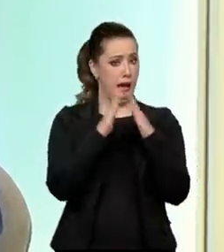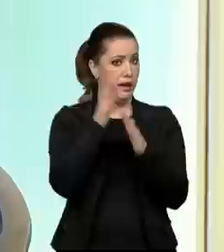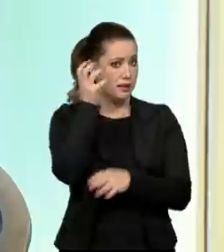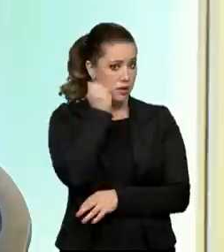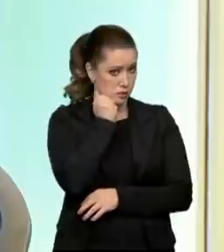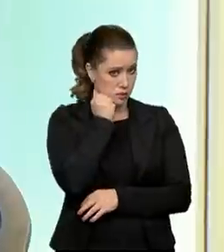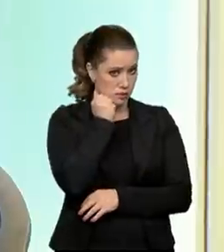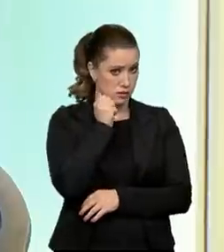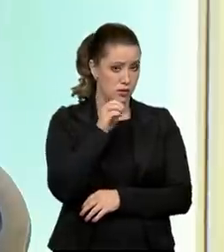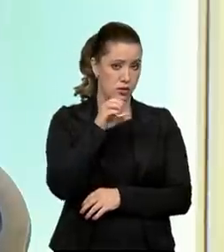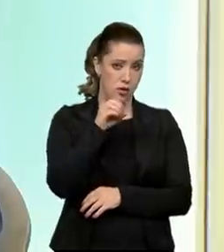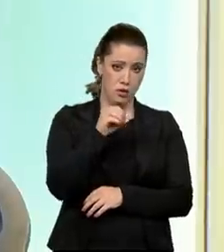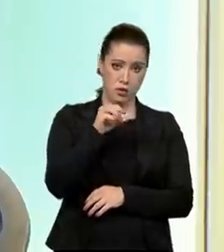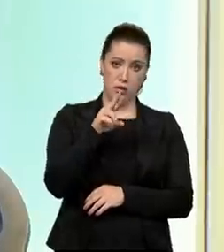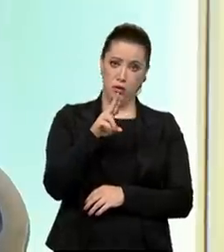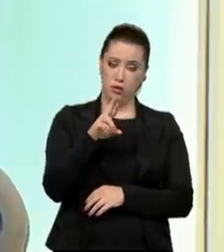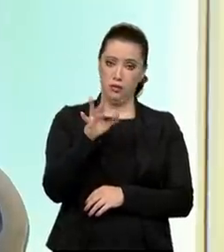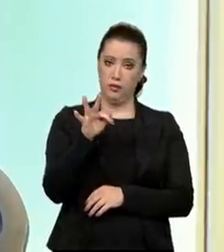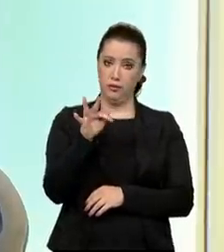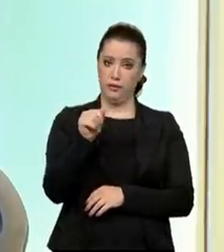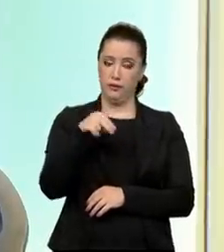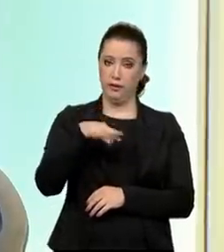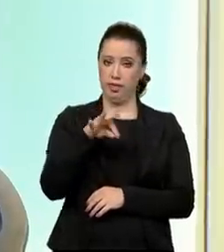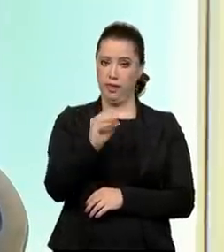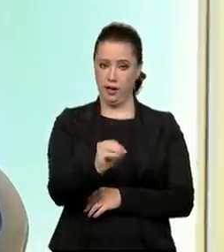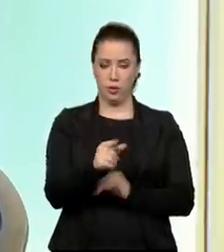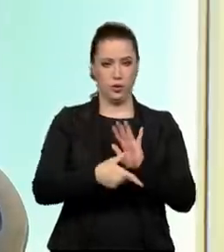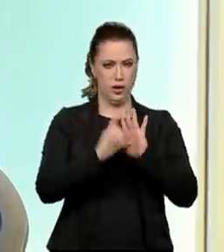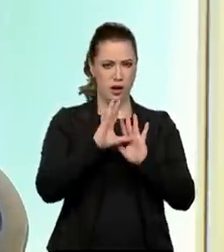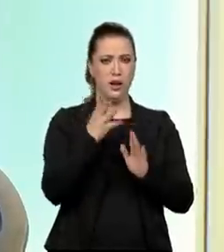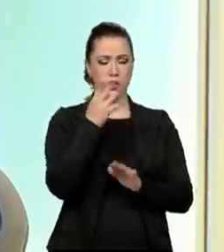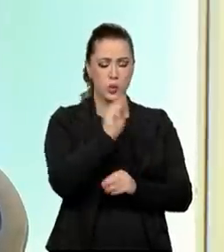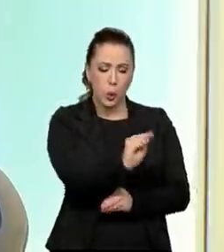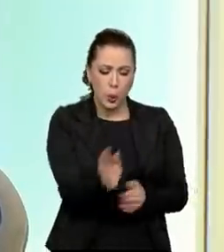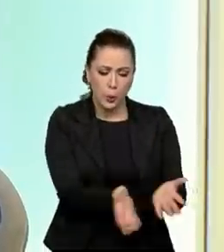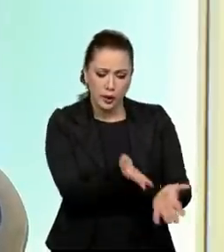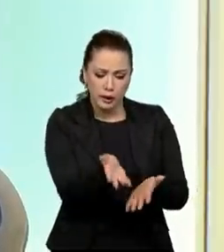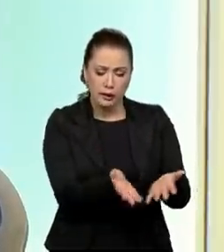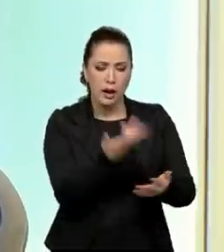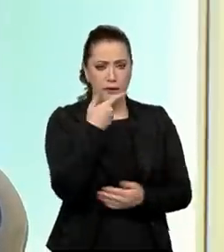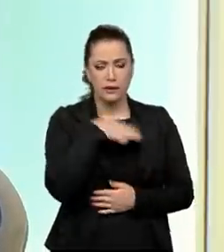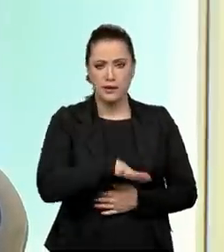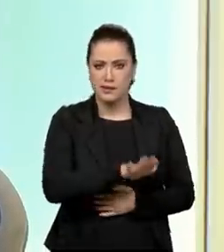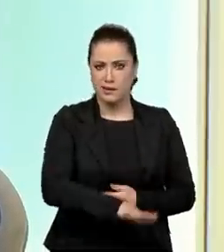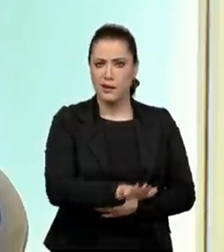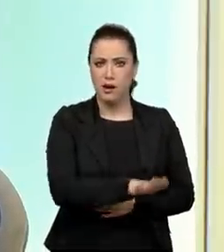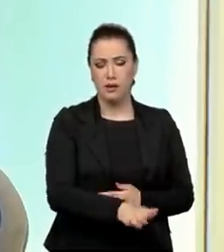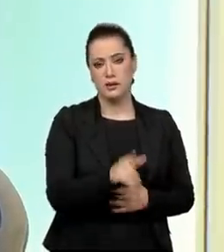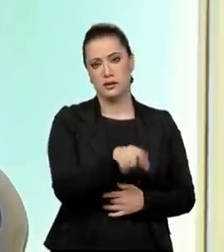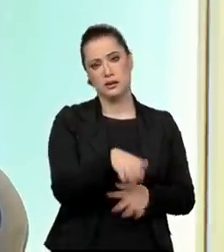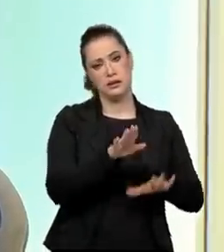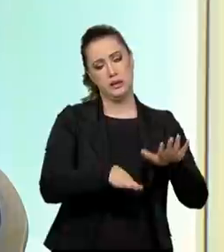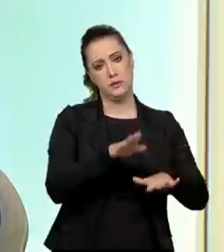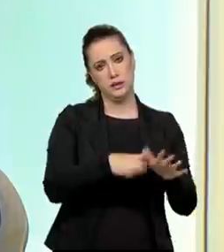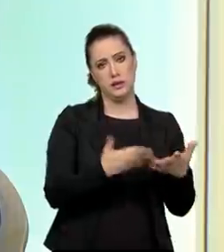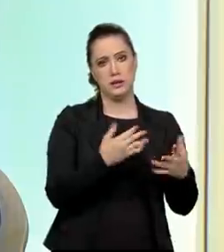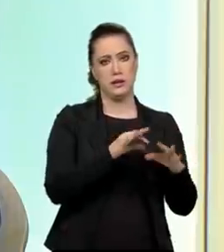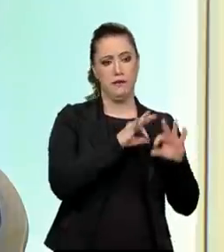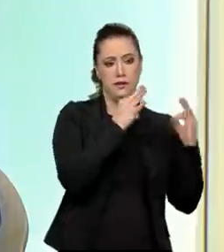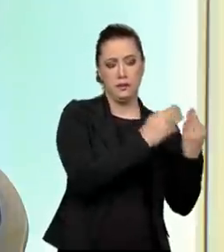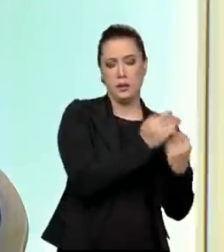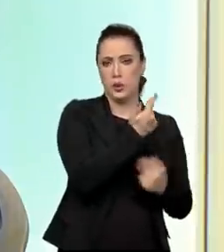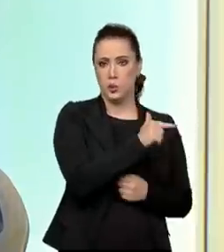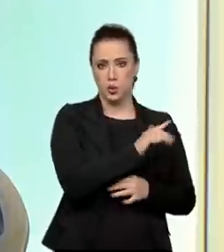A gente tinha os antigos orfanatos que cuidavam das crianças em situação de grande vulnerabilidade, né? Que tiveram, por exemplo, o poder familiar